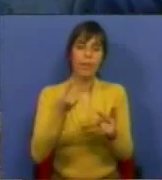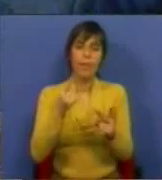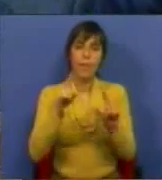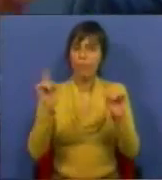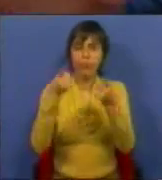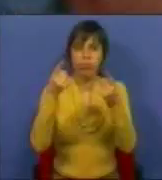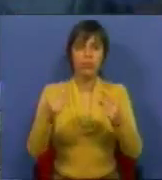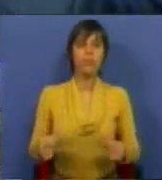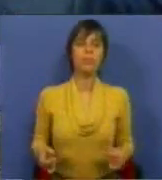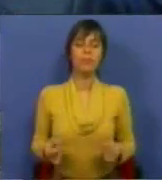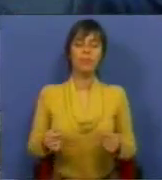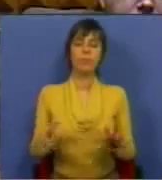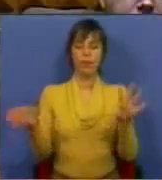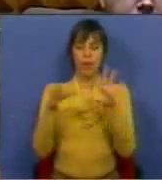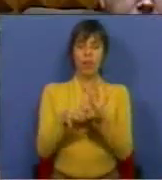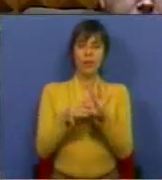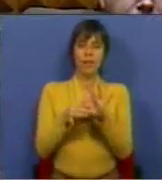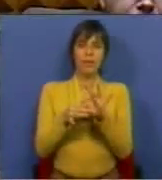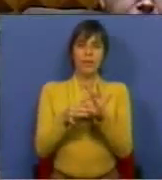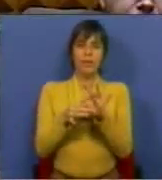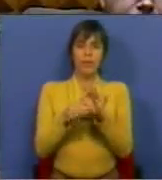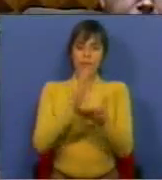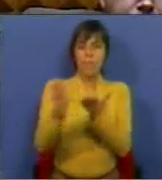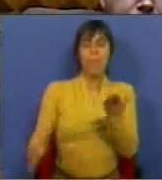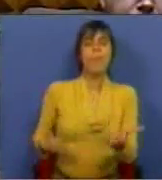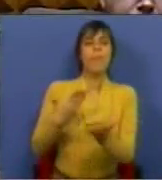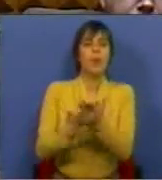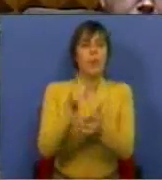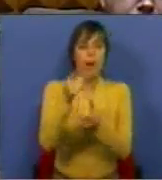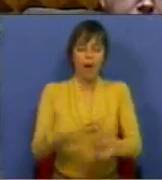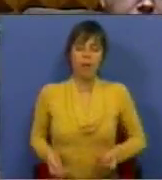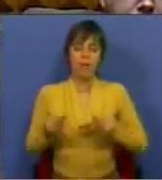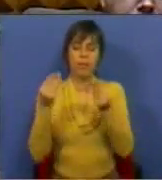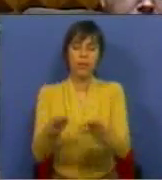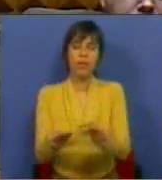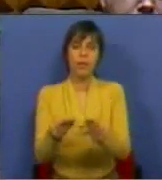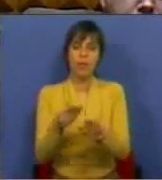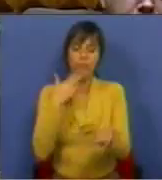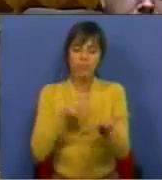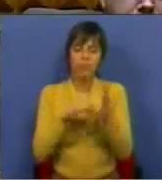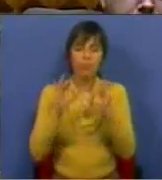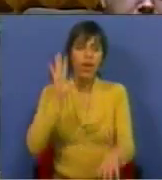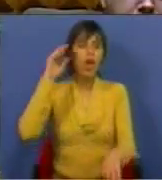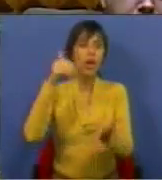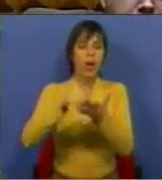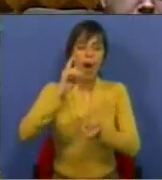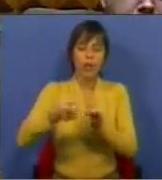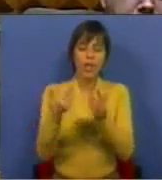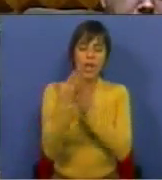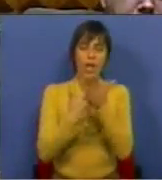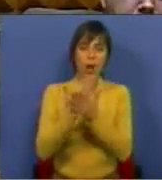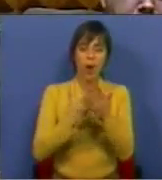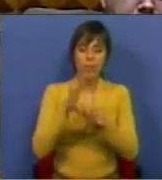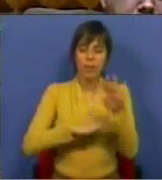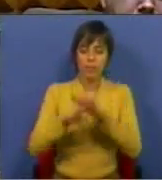telegraficamente, também é sobre as propostas que apresenta e sobre o real resultado delas na economia e